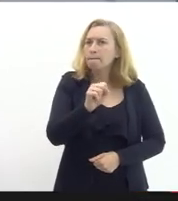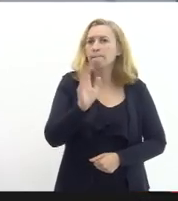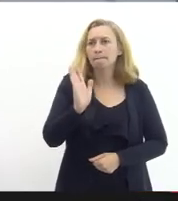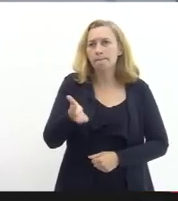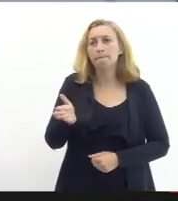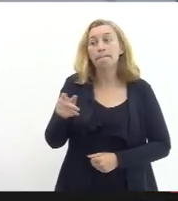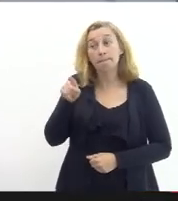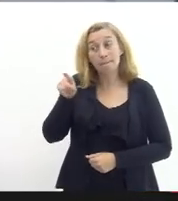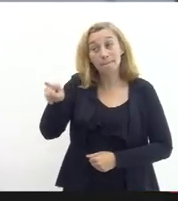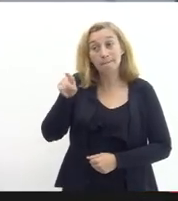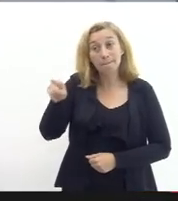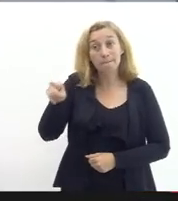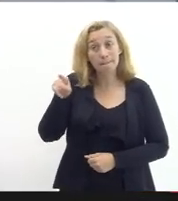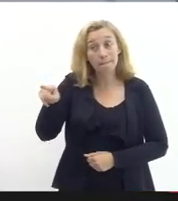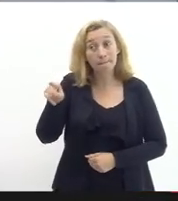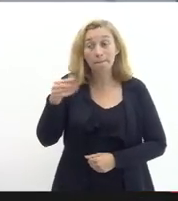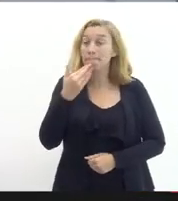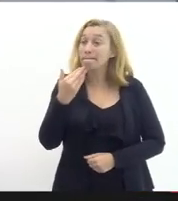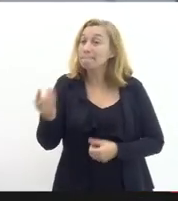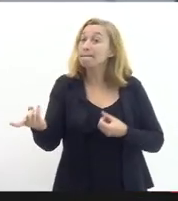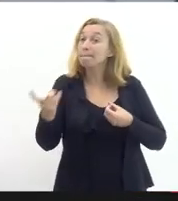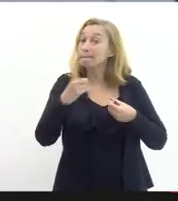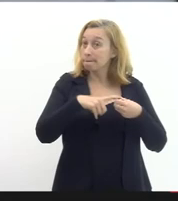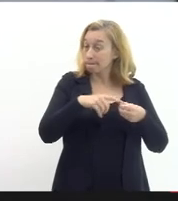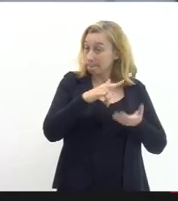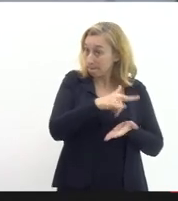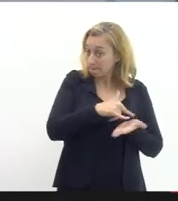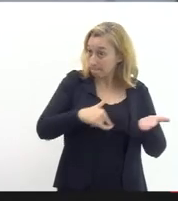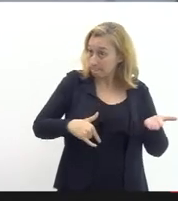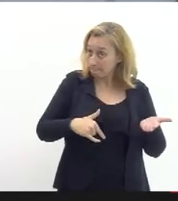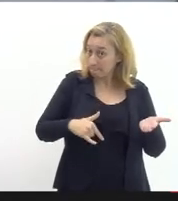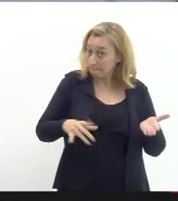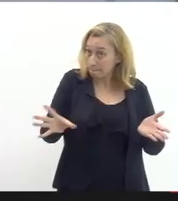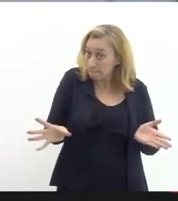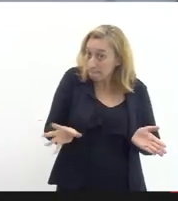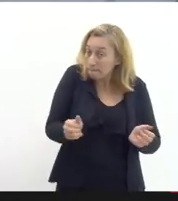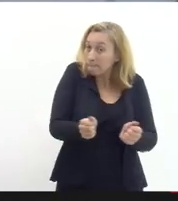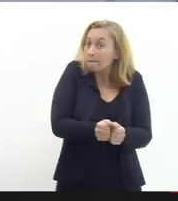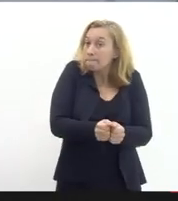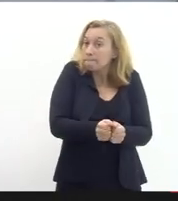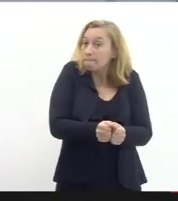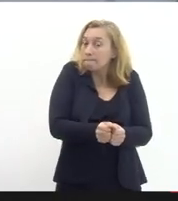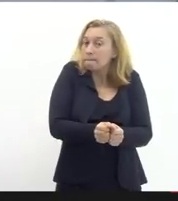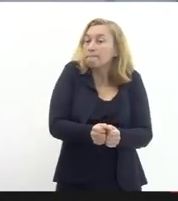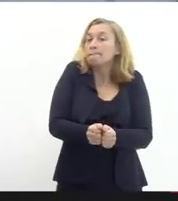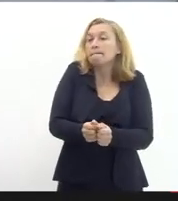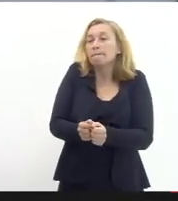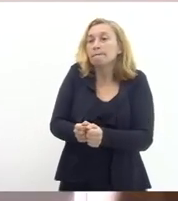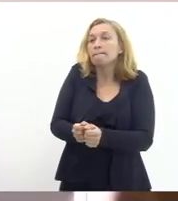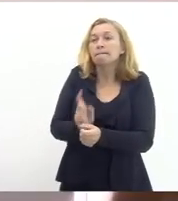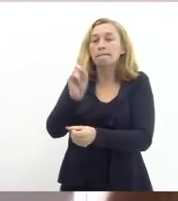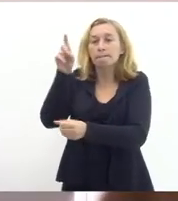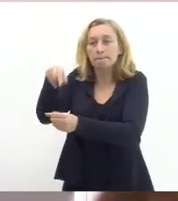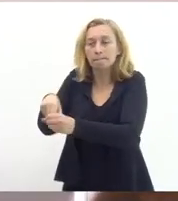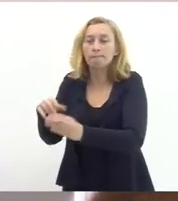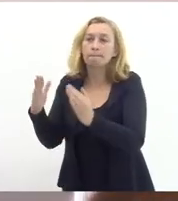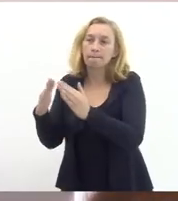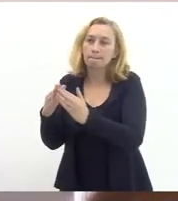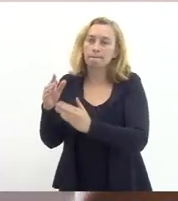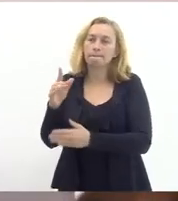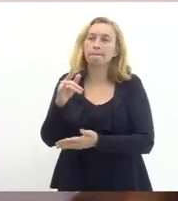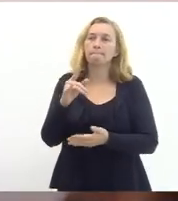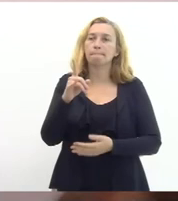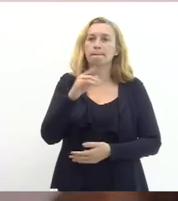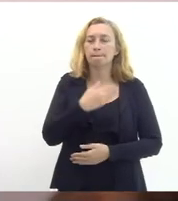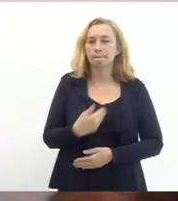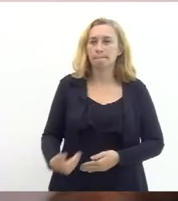nós vamos puxar o sei de volta para cá sim vamos anessar essa nota técnica e reconduzir a Casa Civil o que eu não entendi